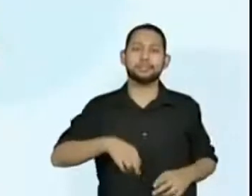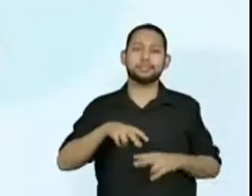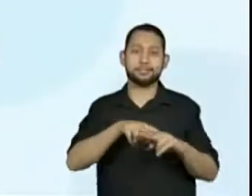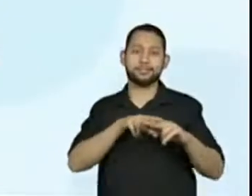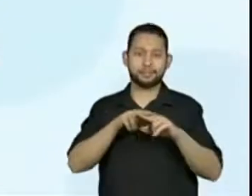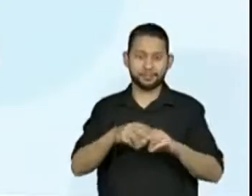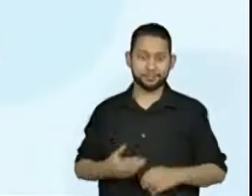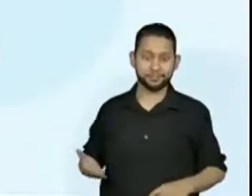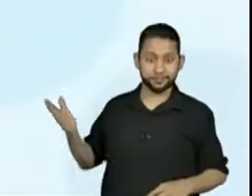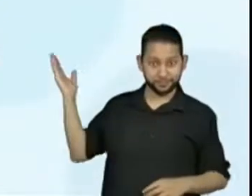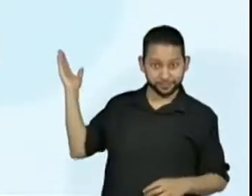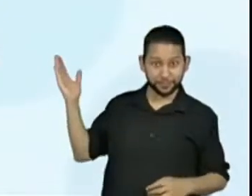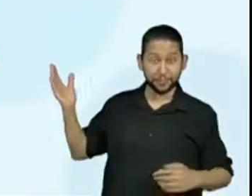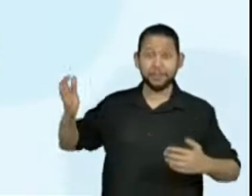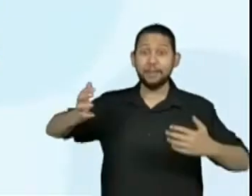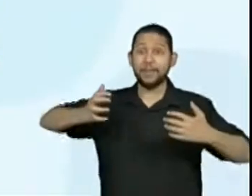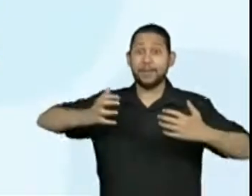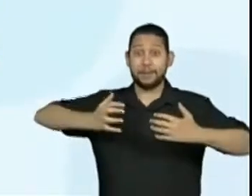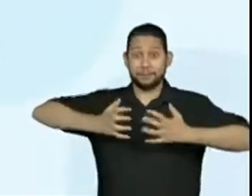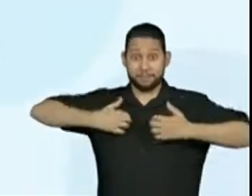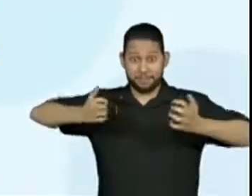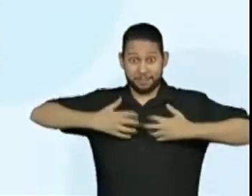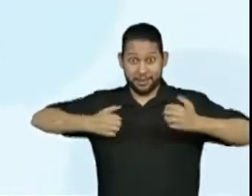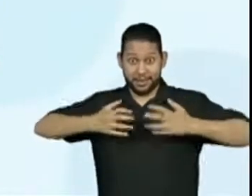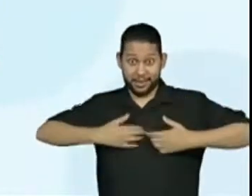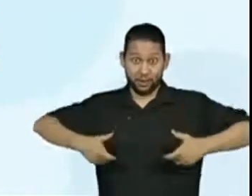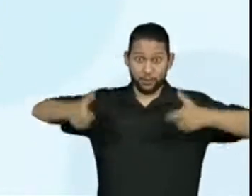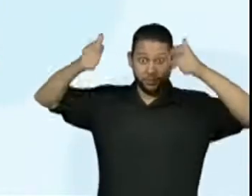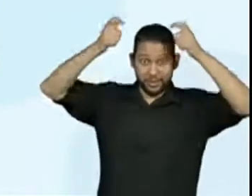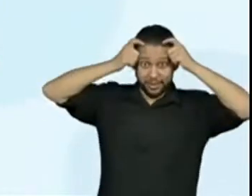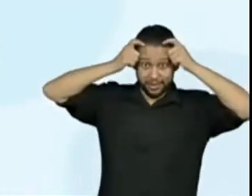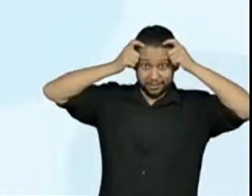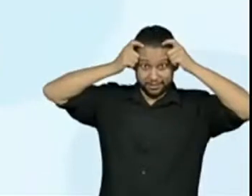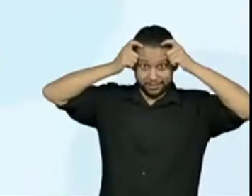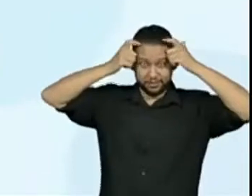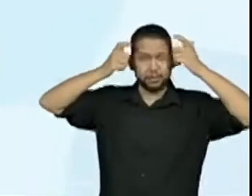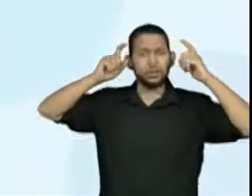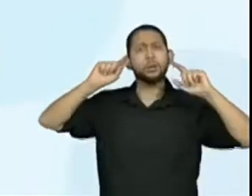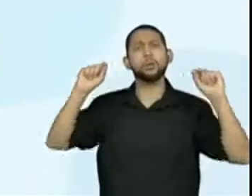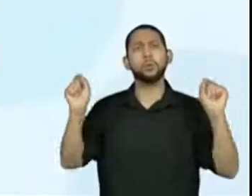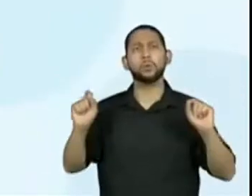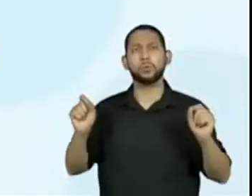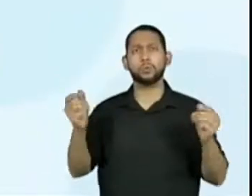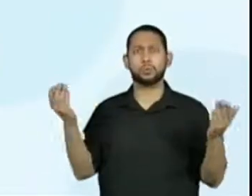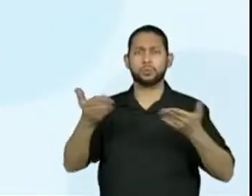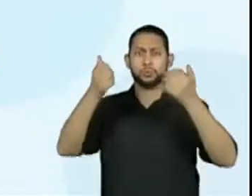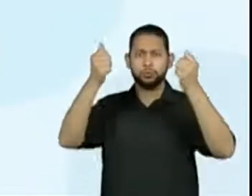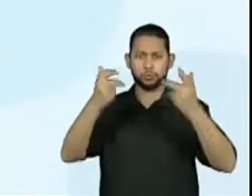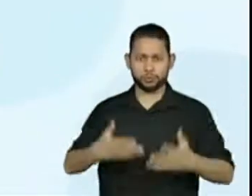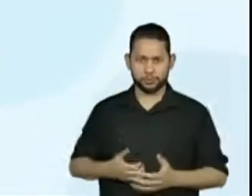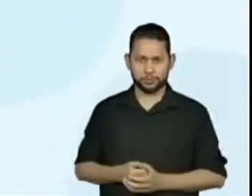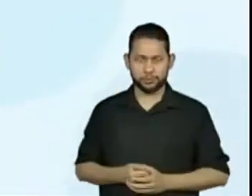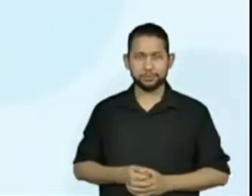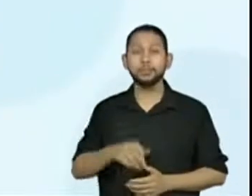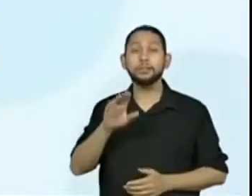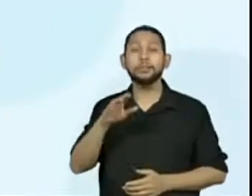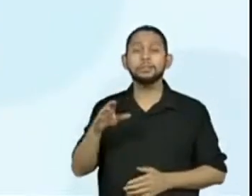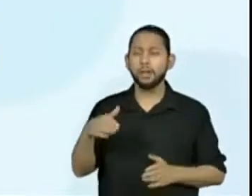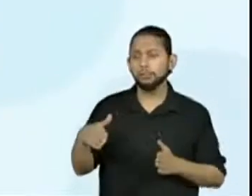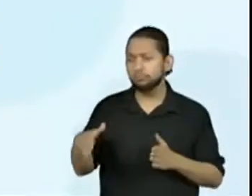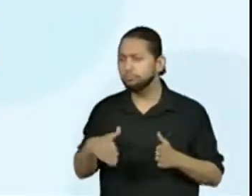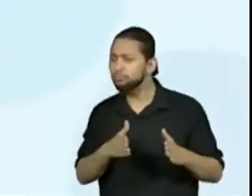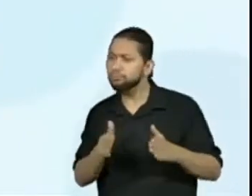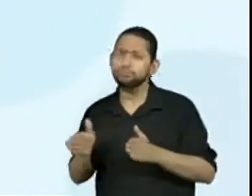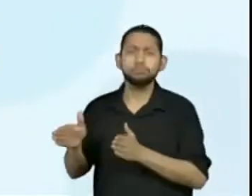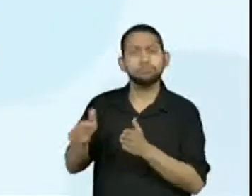macacos e dos homens é o título da fábula de hoje. Então, vamos à leitura. Tendo perdido o caminho,